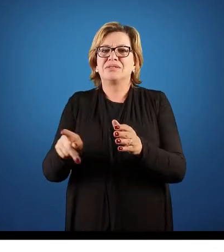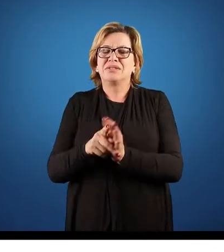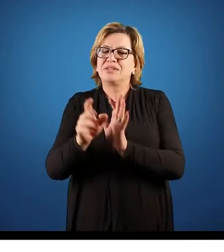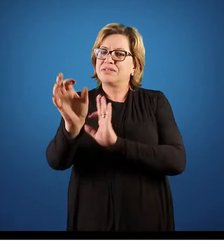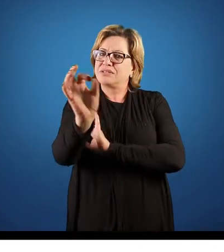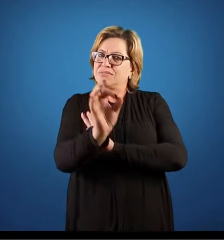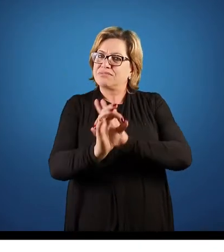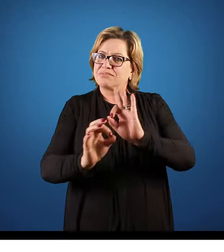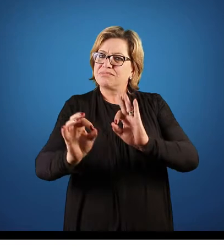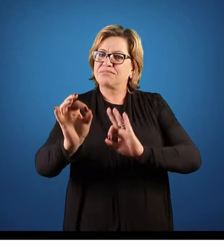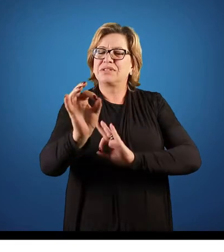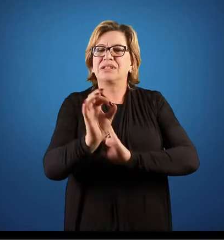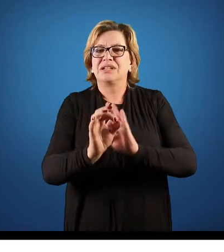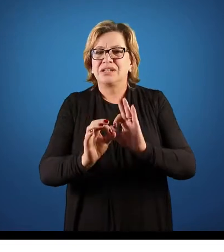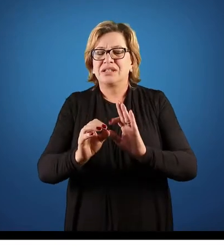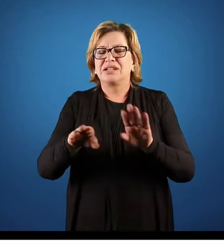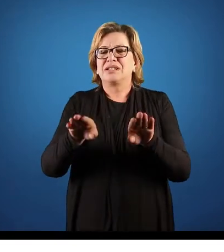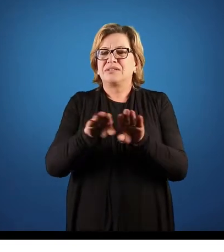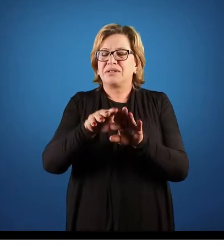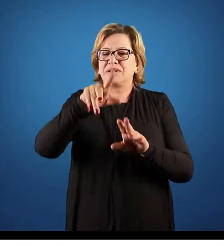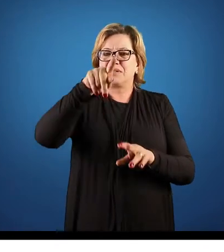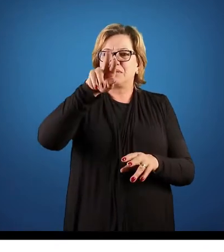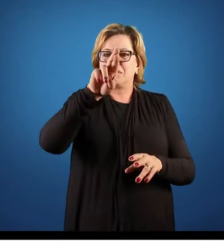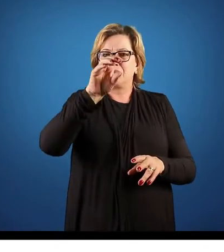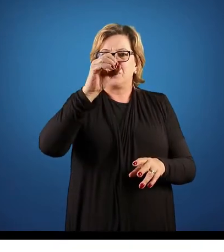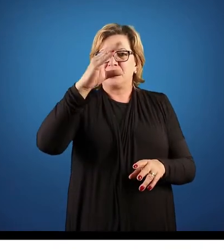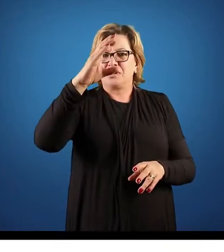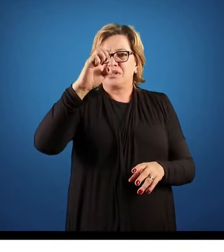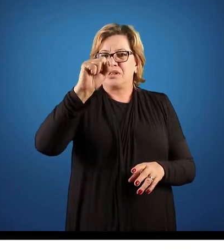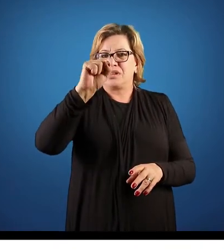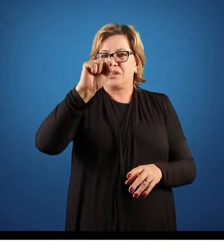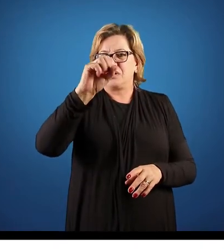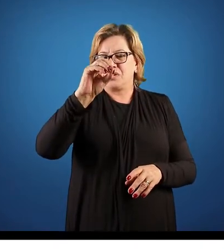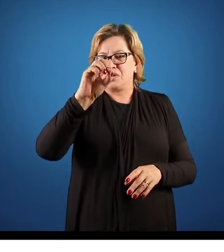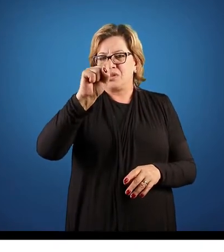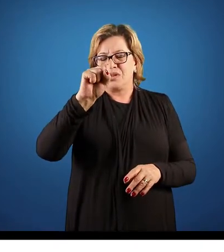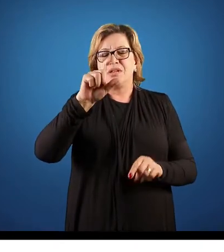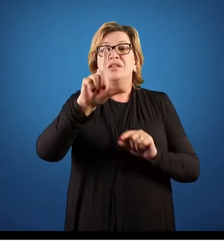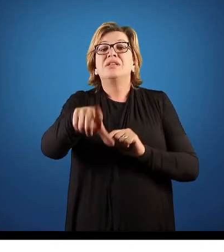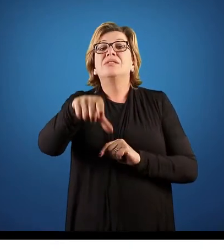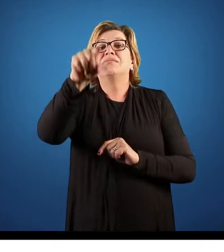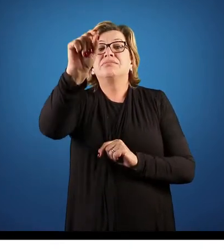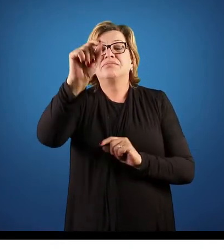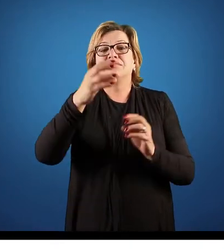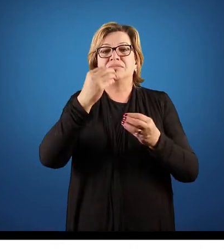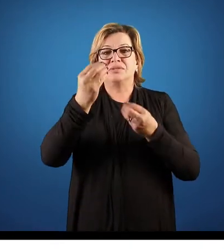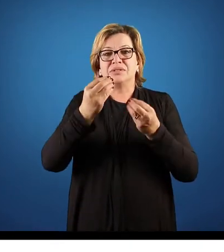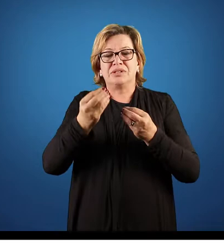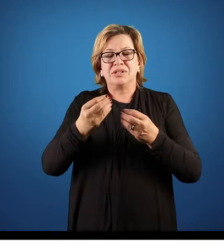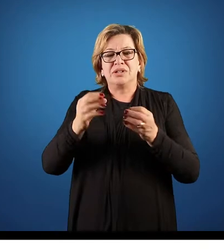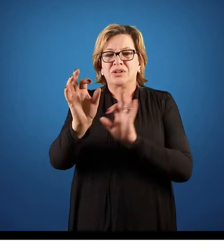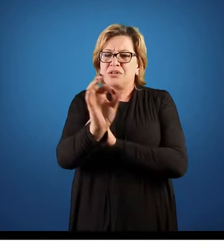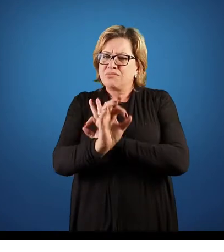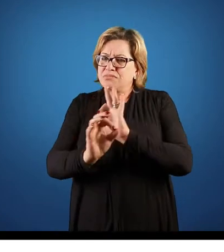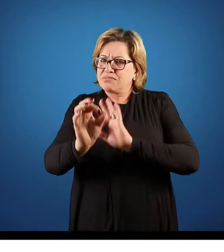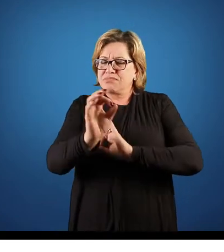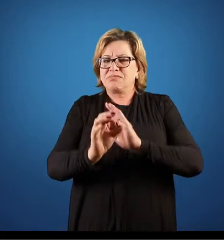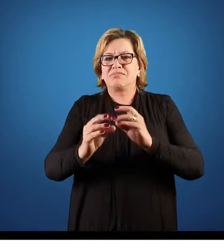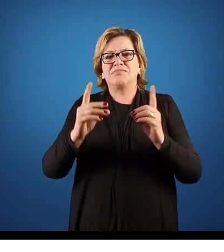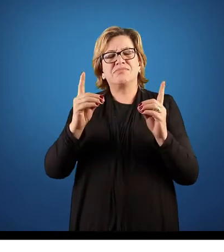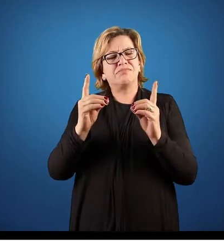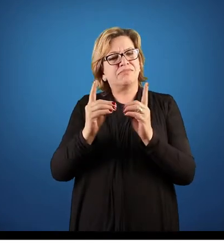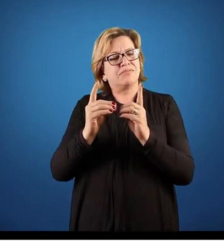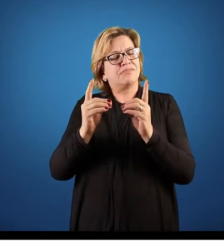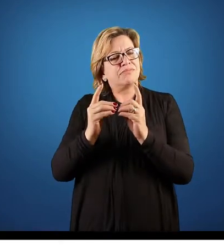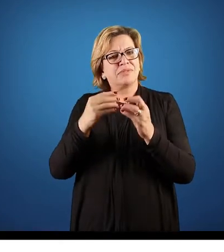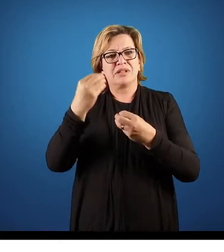é Organização, Processos e Tomada de Decisão. De uma forma didática, para que a possa abordar esse